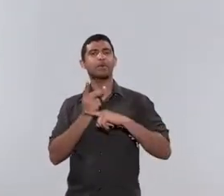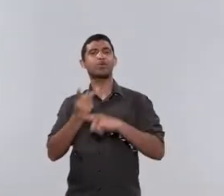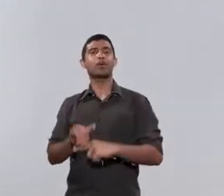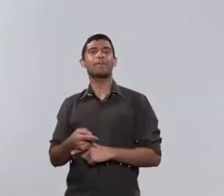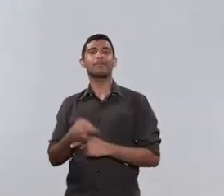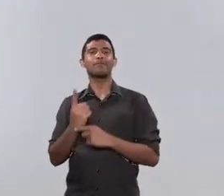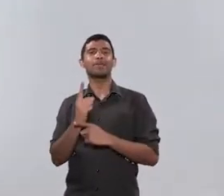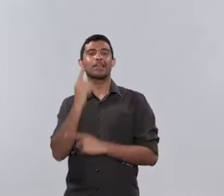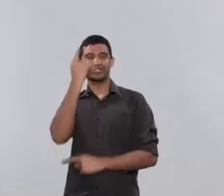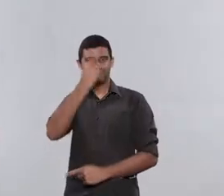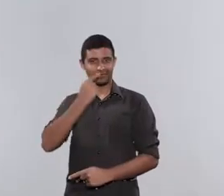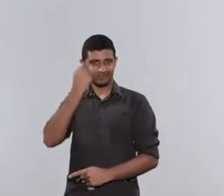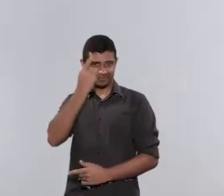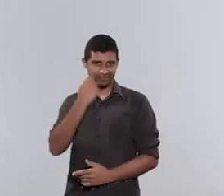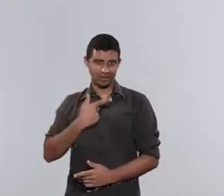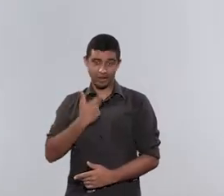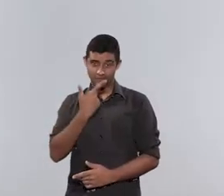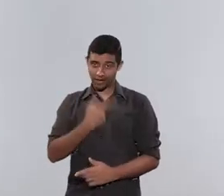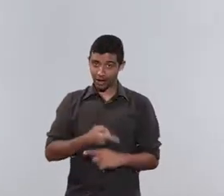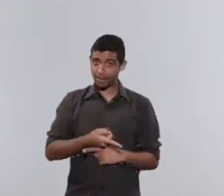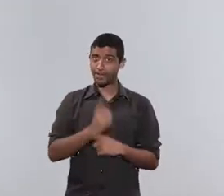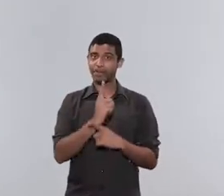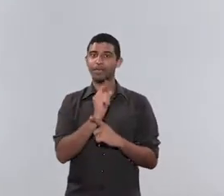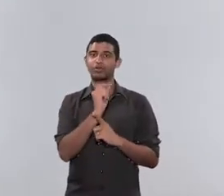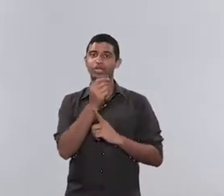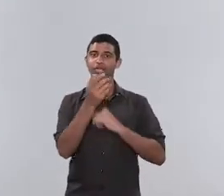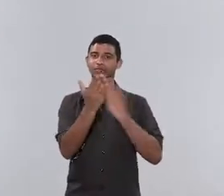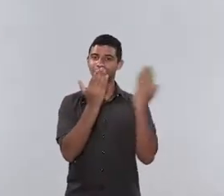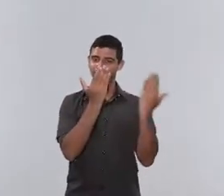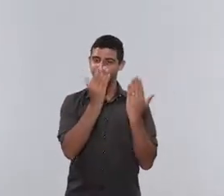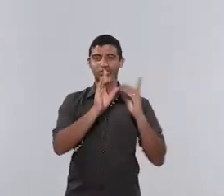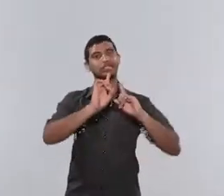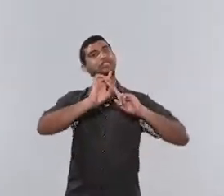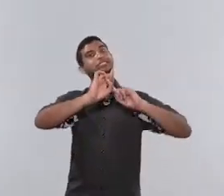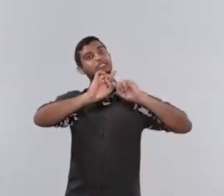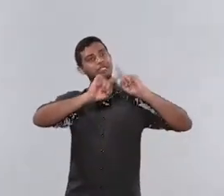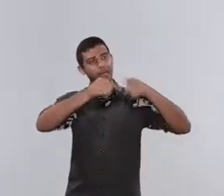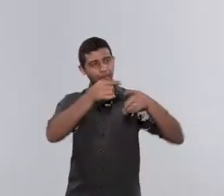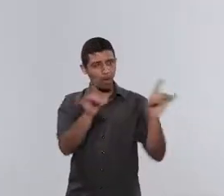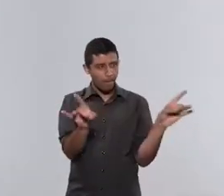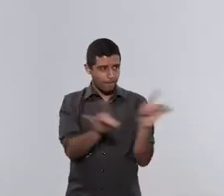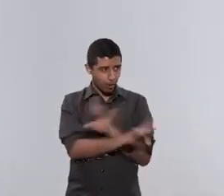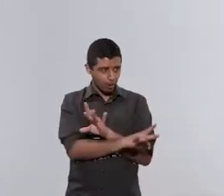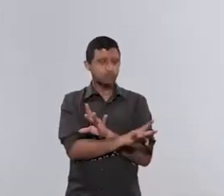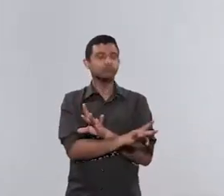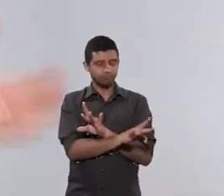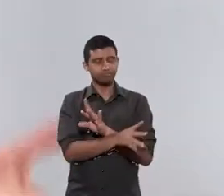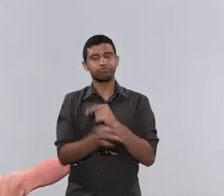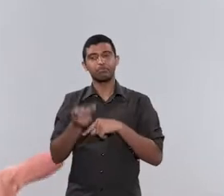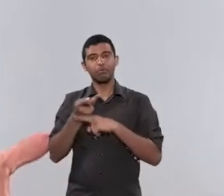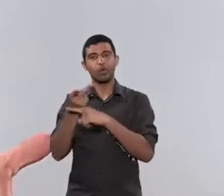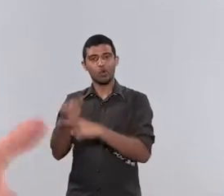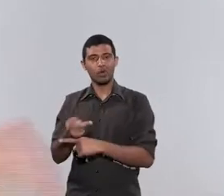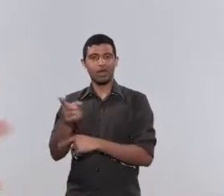advogado. Eu sempre digo que deveriam procurar primeiro o psicólogo e depois que isso estiver elaborado, procurar um advogado.